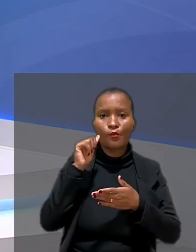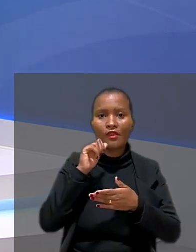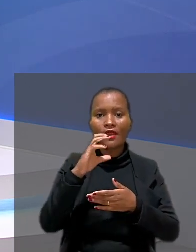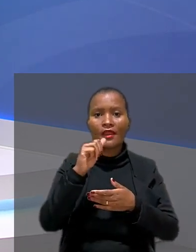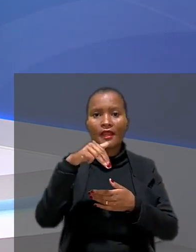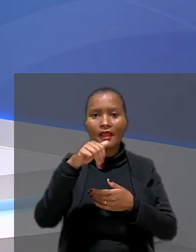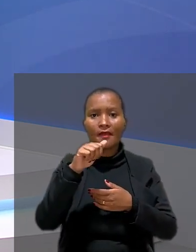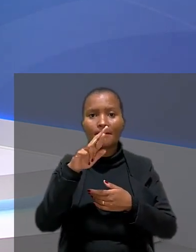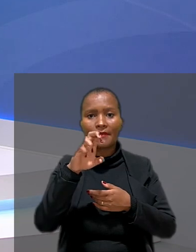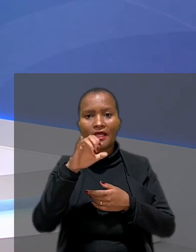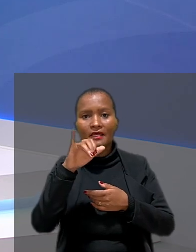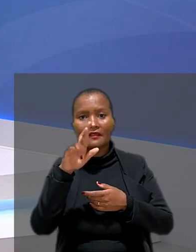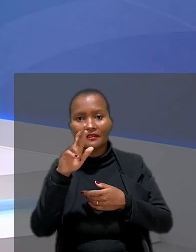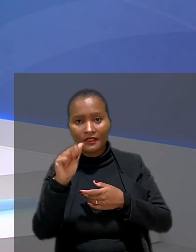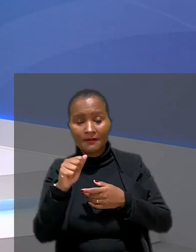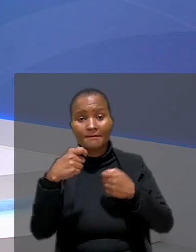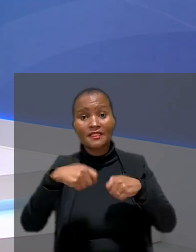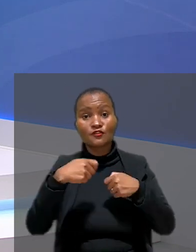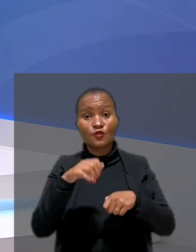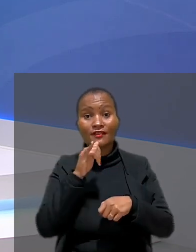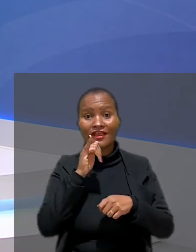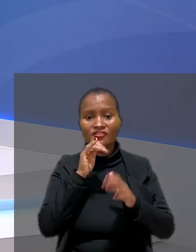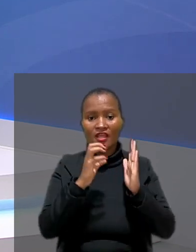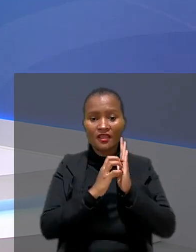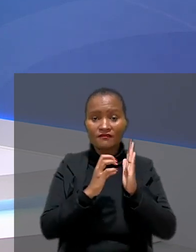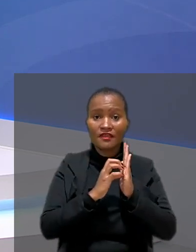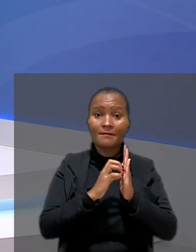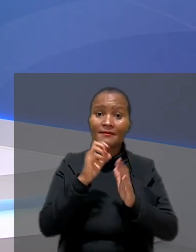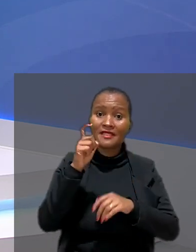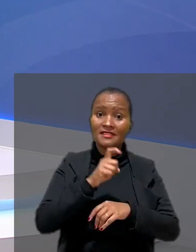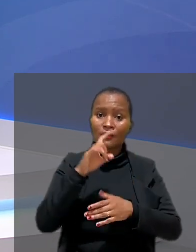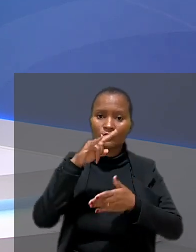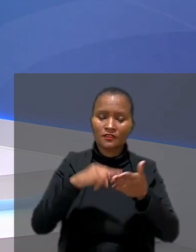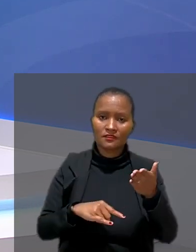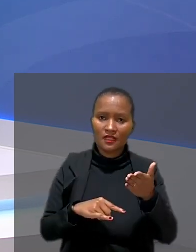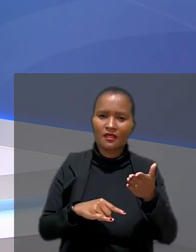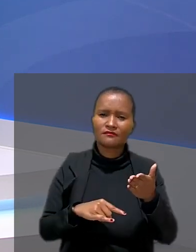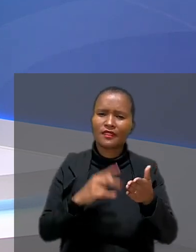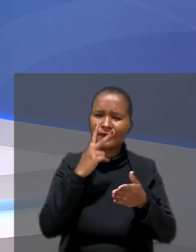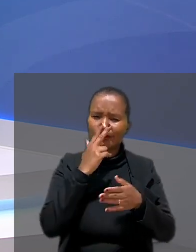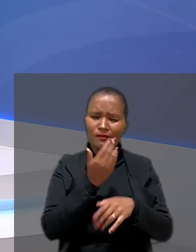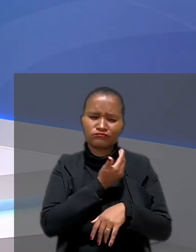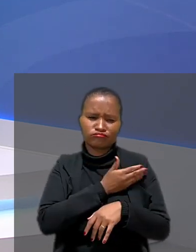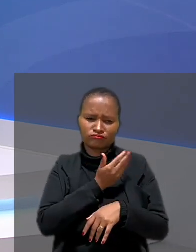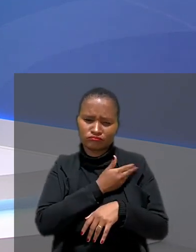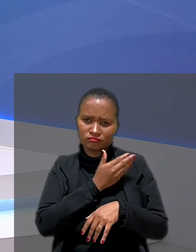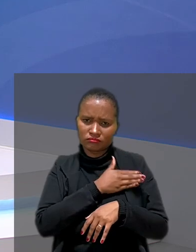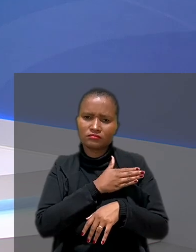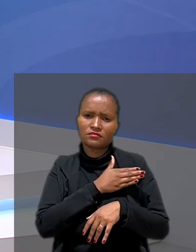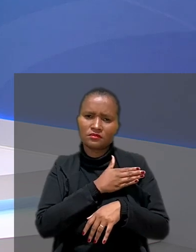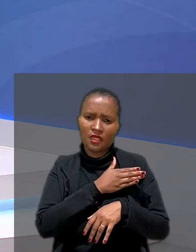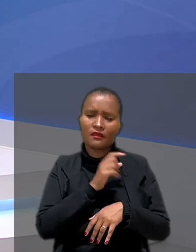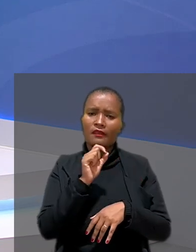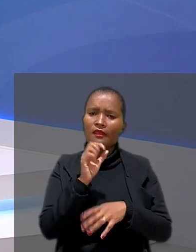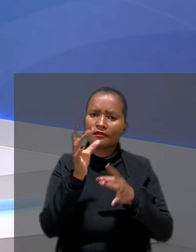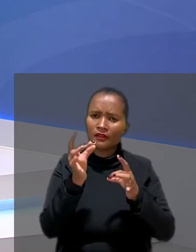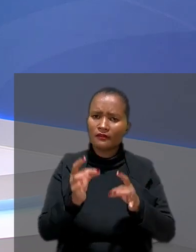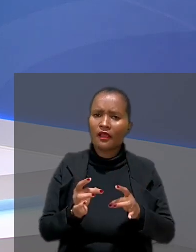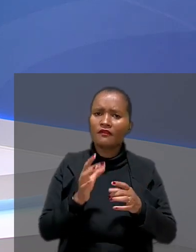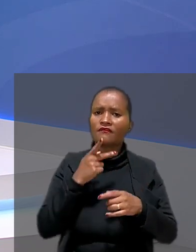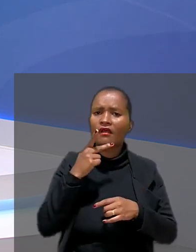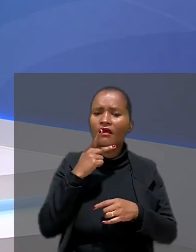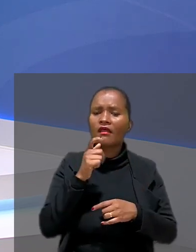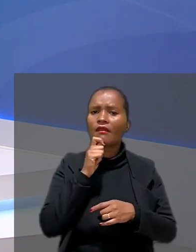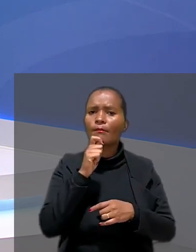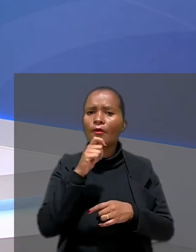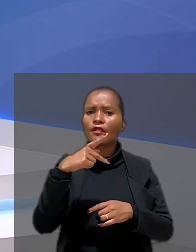que teve de realizar teste de HIV para ser admitida. A primeira turma considerou a exigência discriminatória e quem traz mais